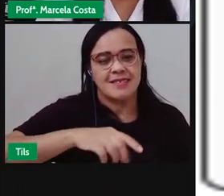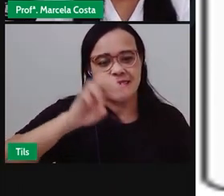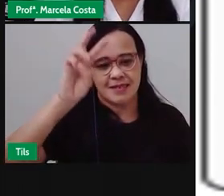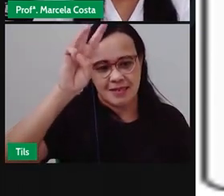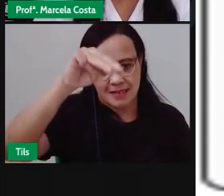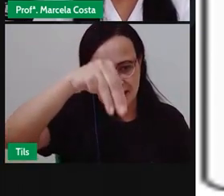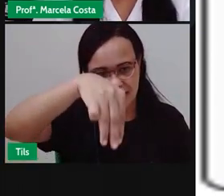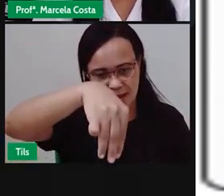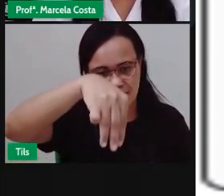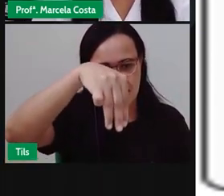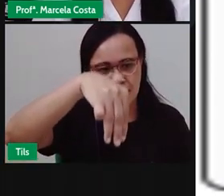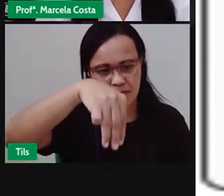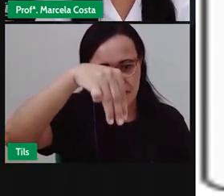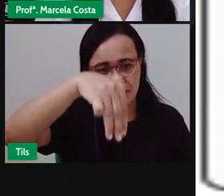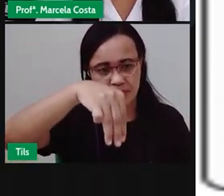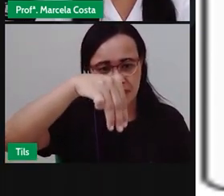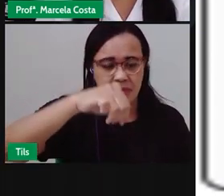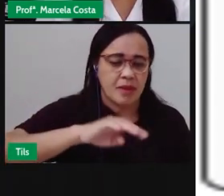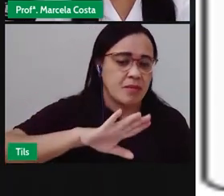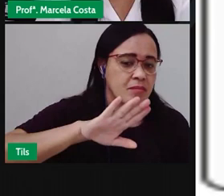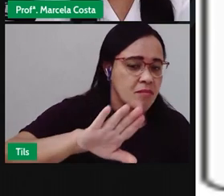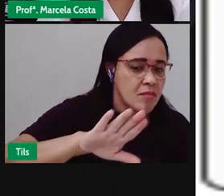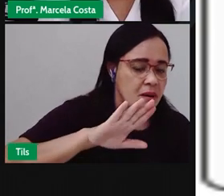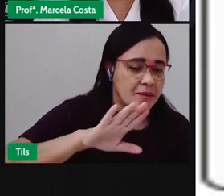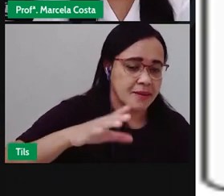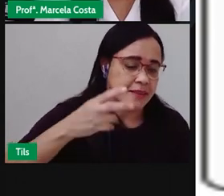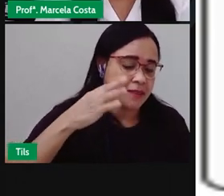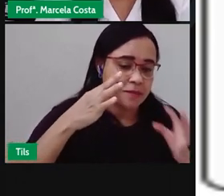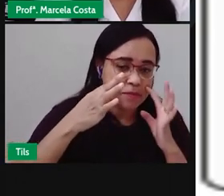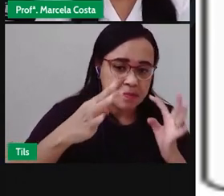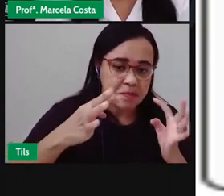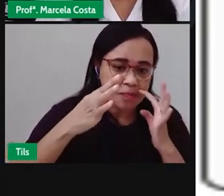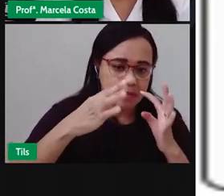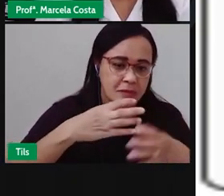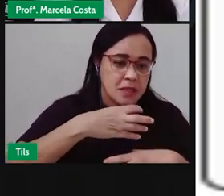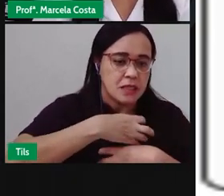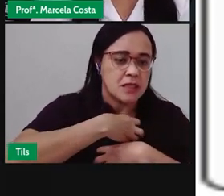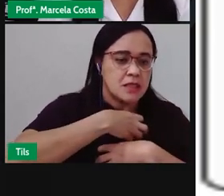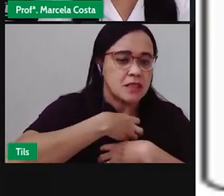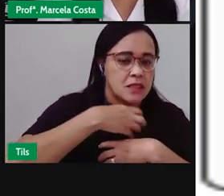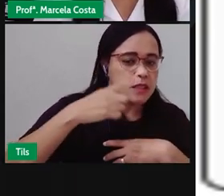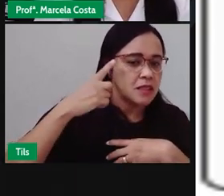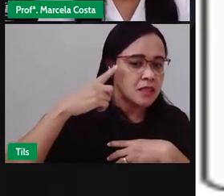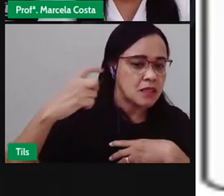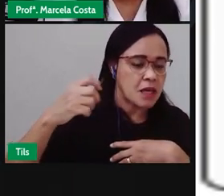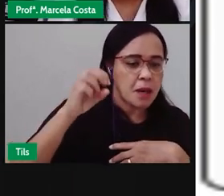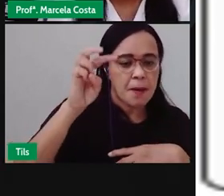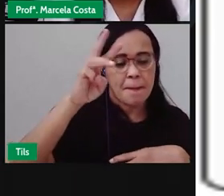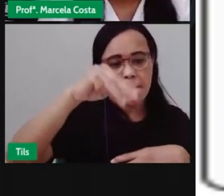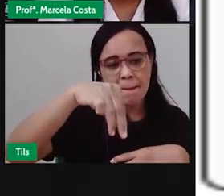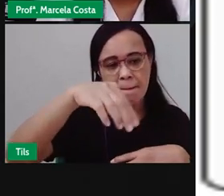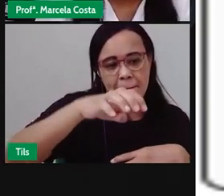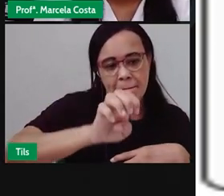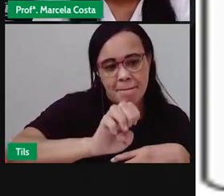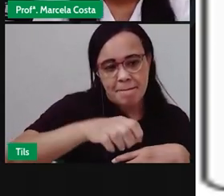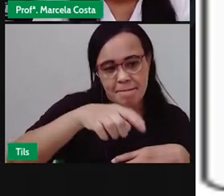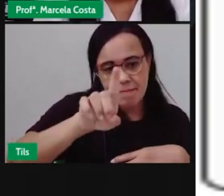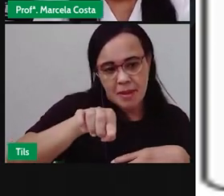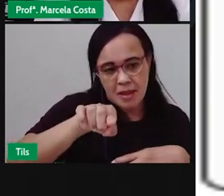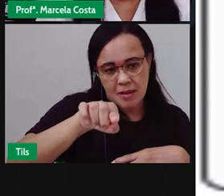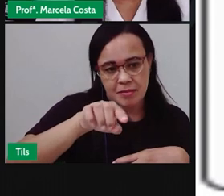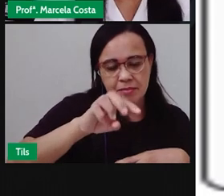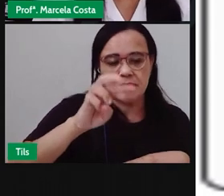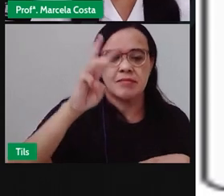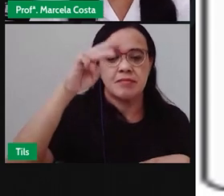M Mas o som E aí a gente vai conhecê-la pelo som Que vai ser o som da letra Mê